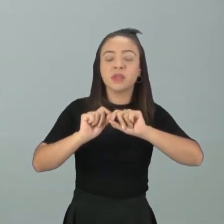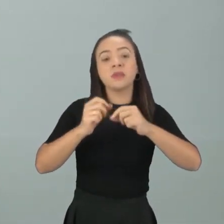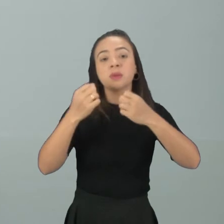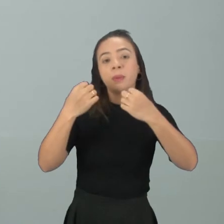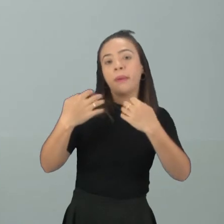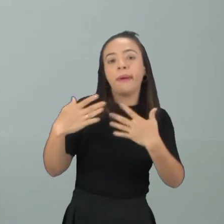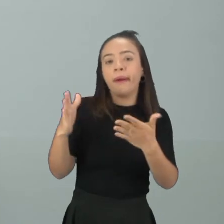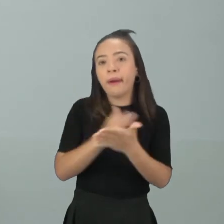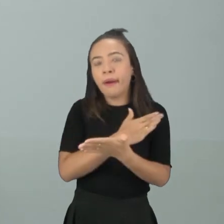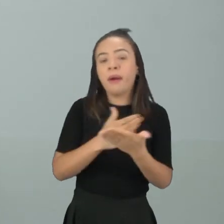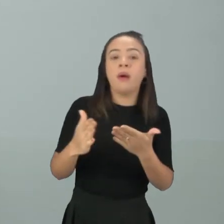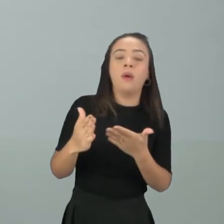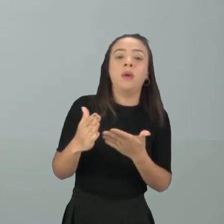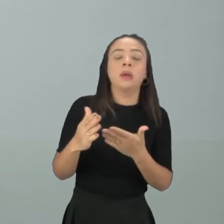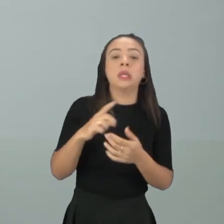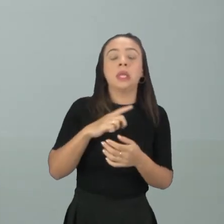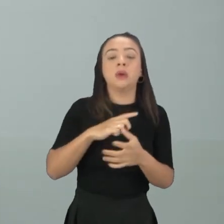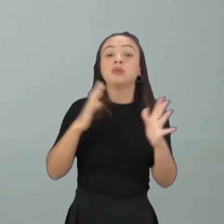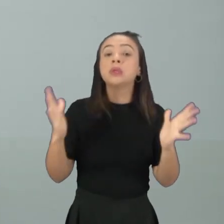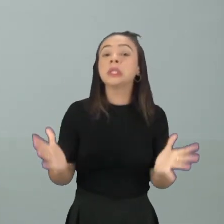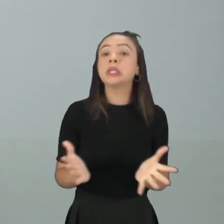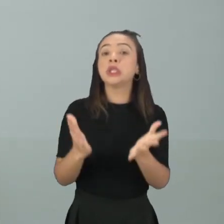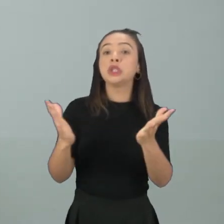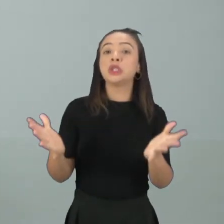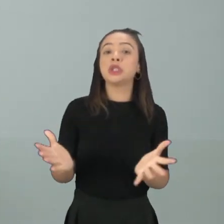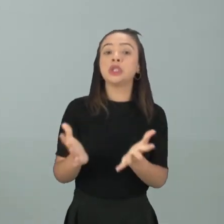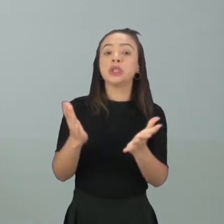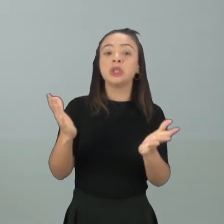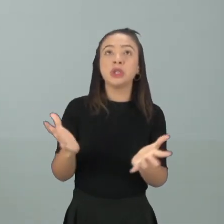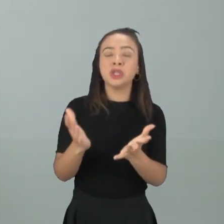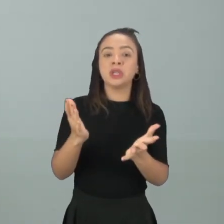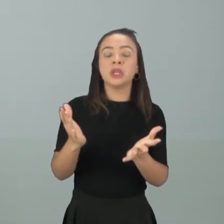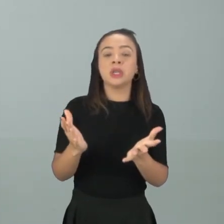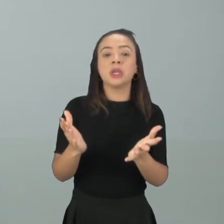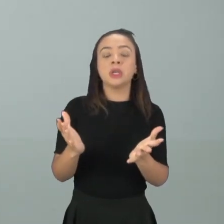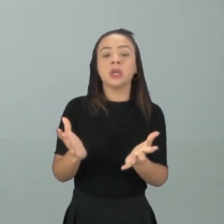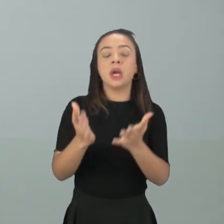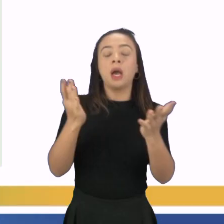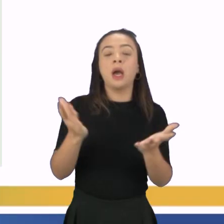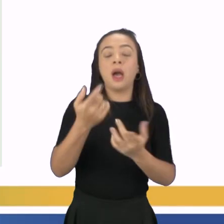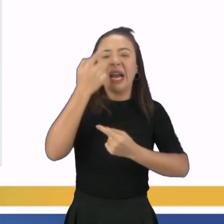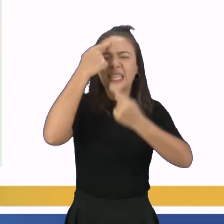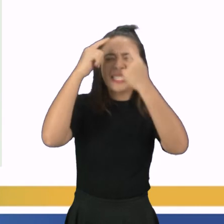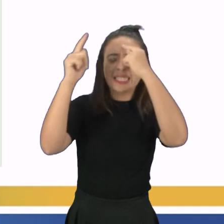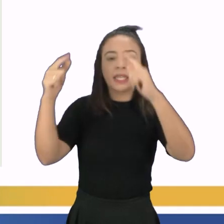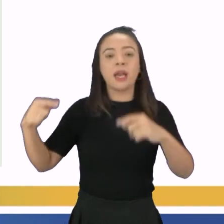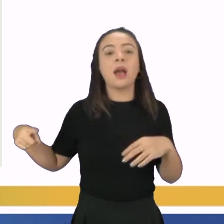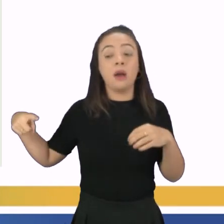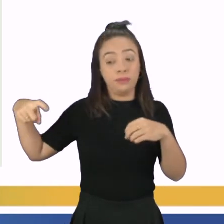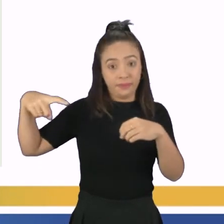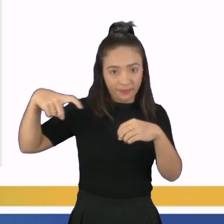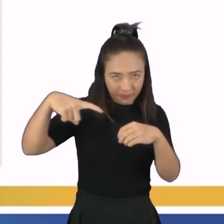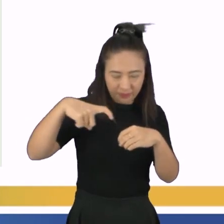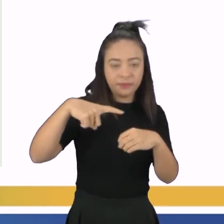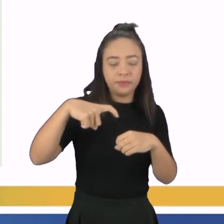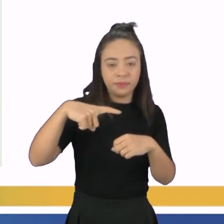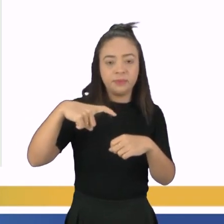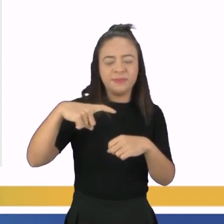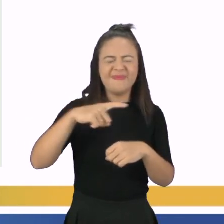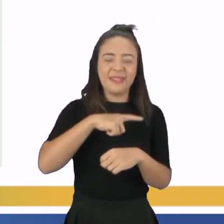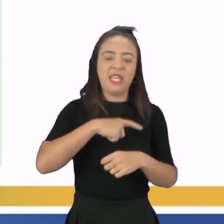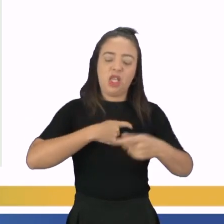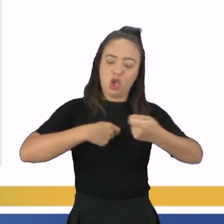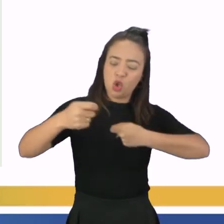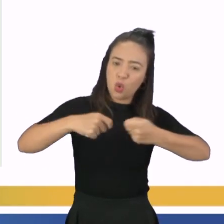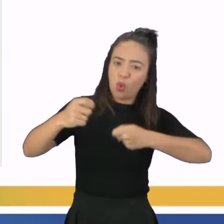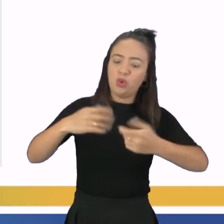algumas mais importantes Ele vai estimular a espermatogênese Ou seja, a produção de espermatozoides É ele que